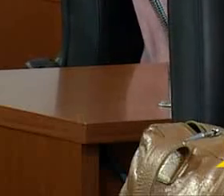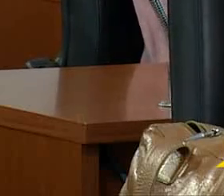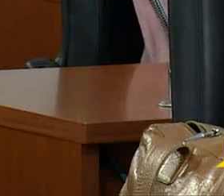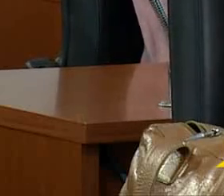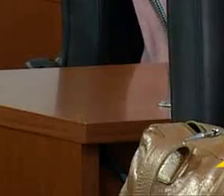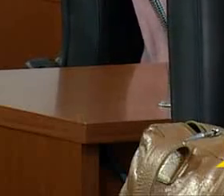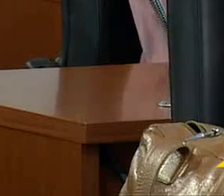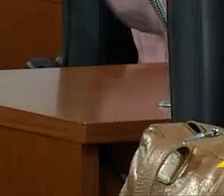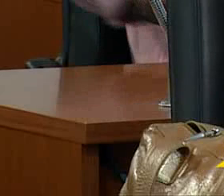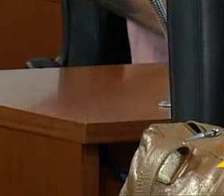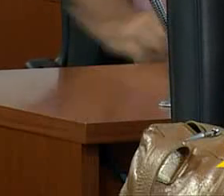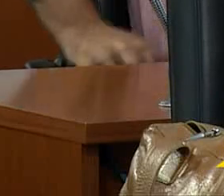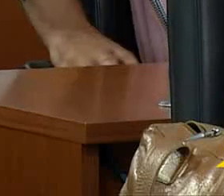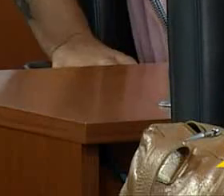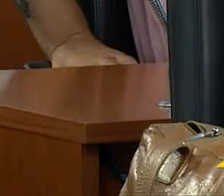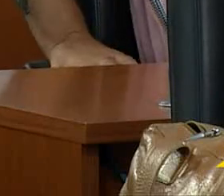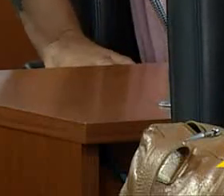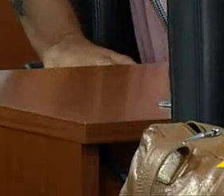nossa tarefa maior.